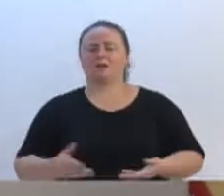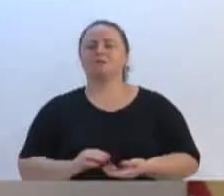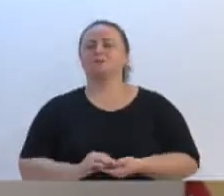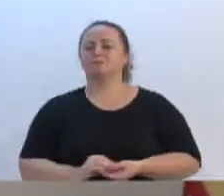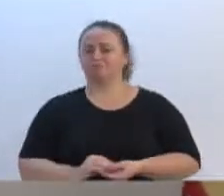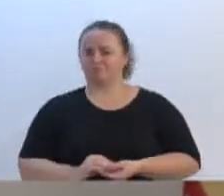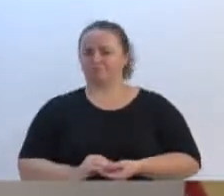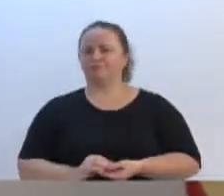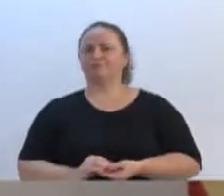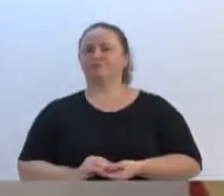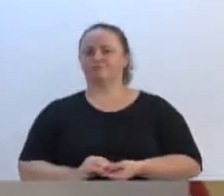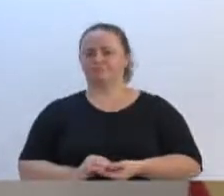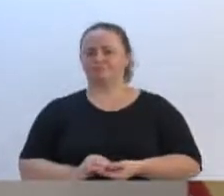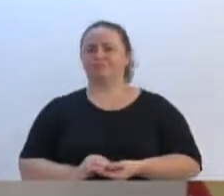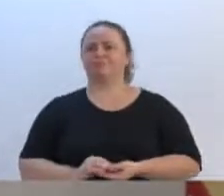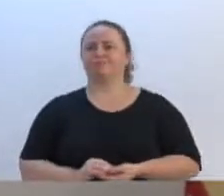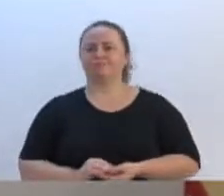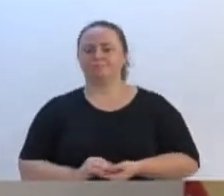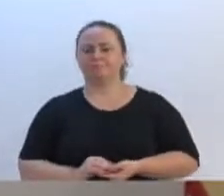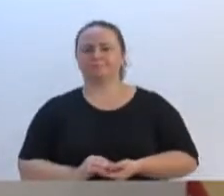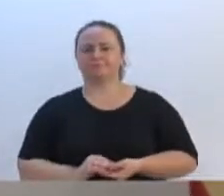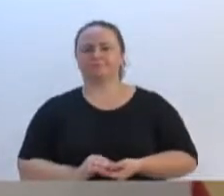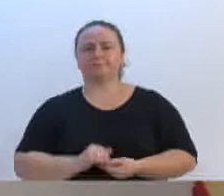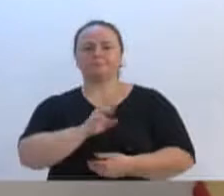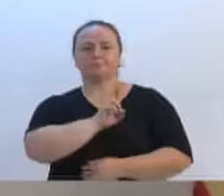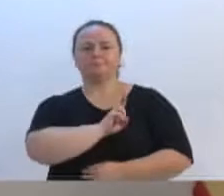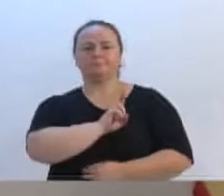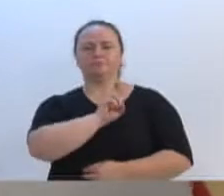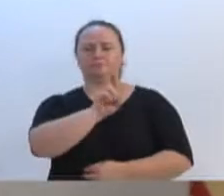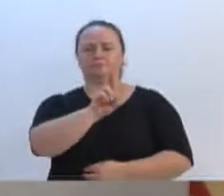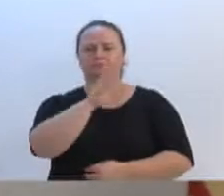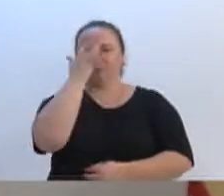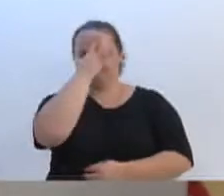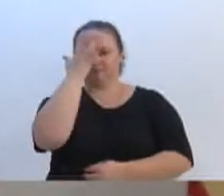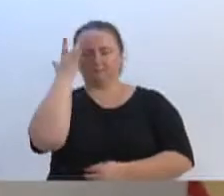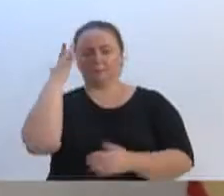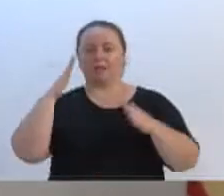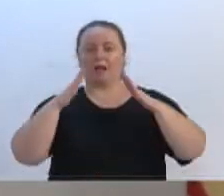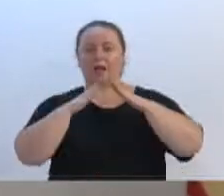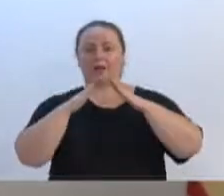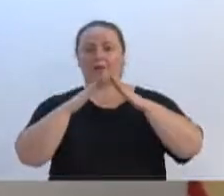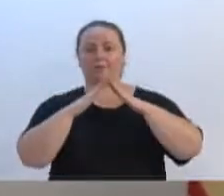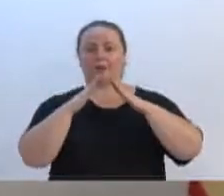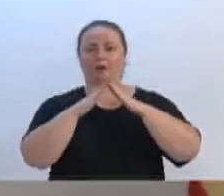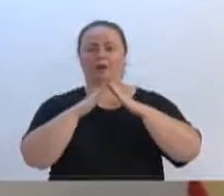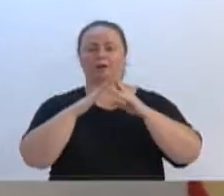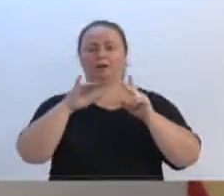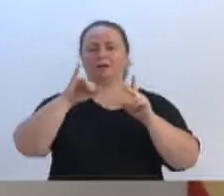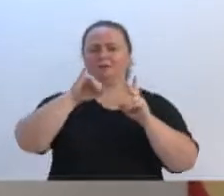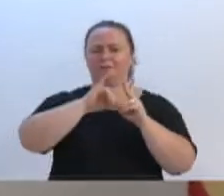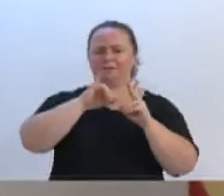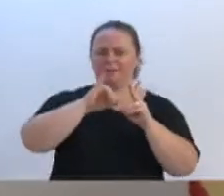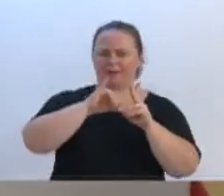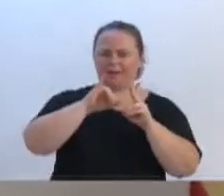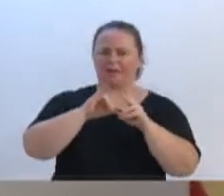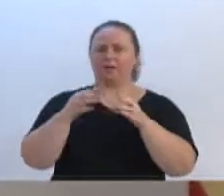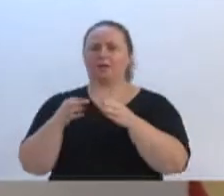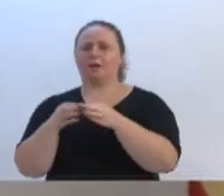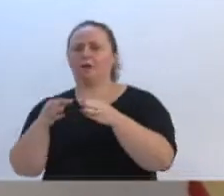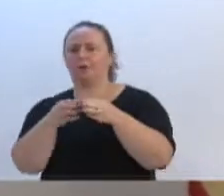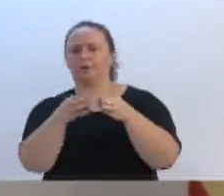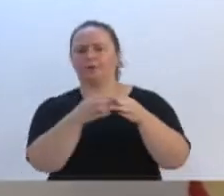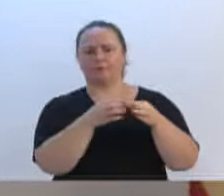E em nome de todas as moradores, da Associação de Moradores Véria Pequena, em nome de todas as patotas